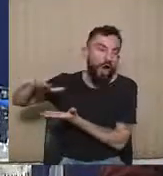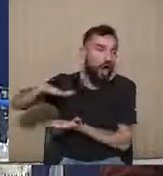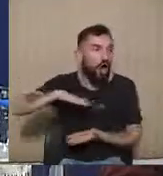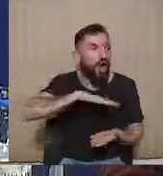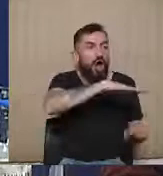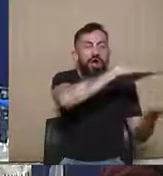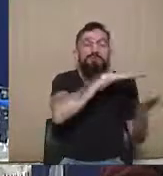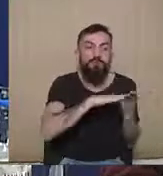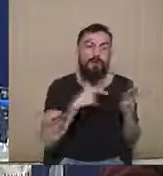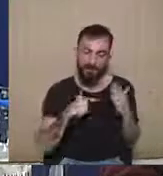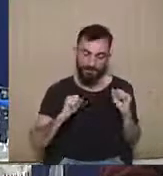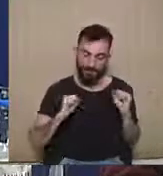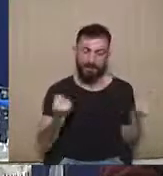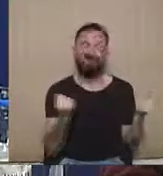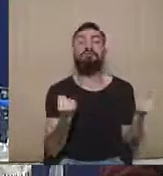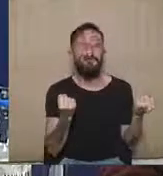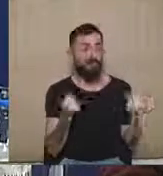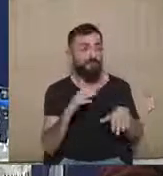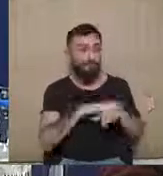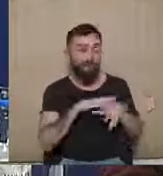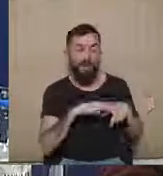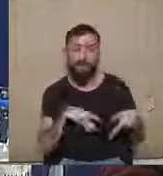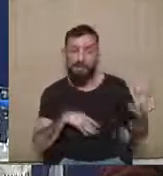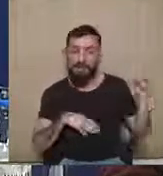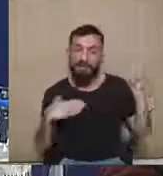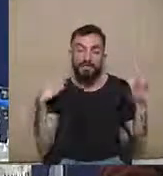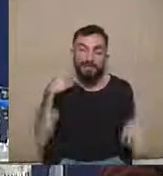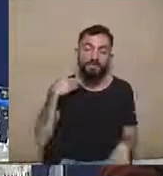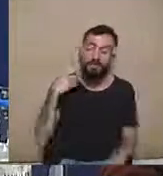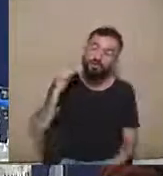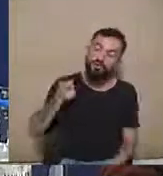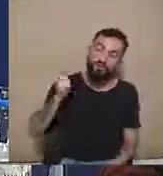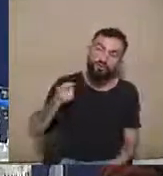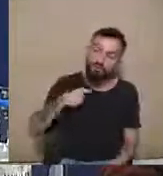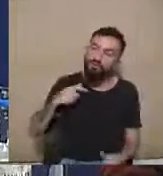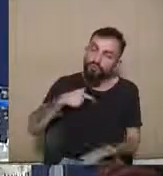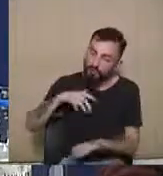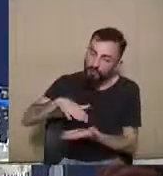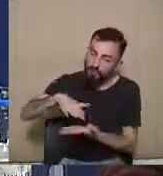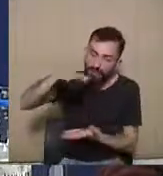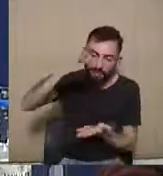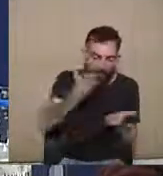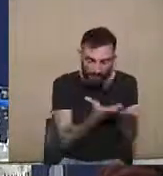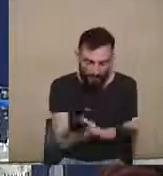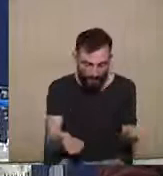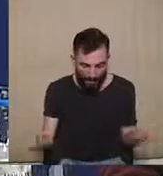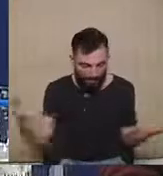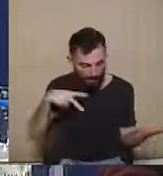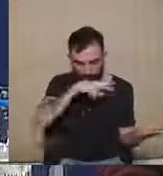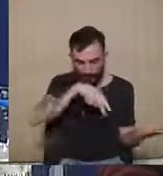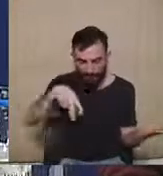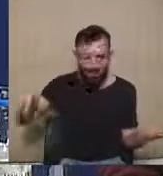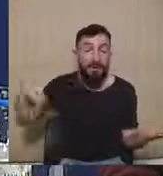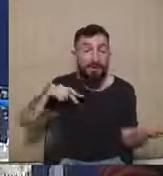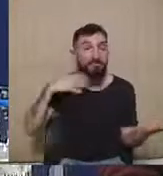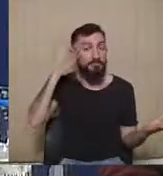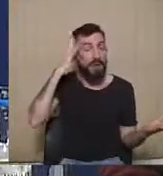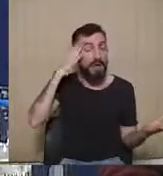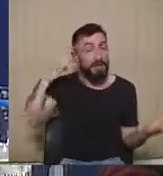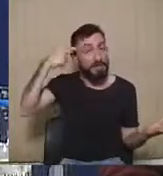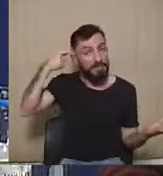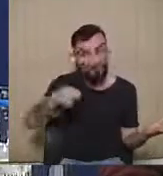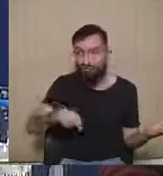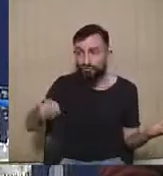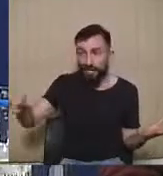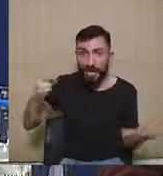julgador poder, com a máxima tranquilidade e a maior quantidade de elementos em mão possível, decidir se aquele fato efetivamente é